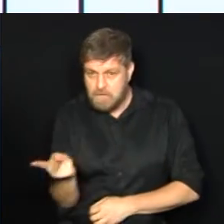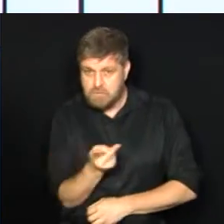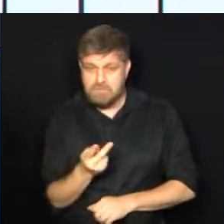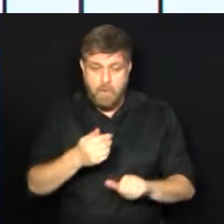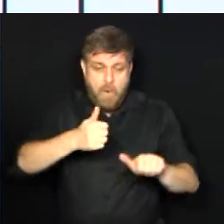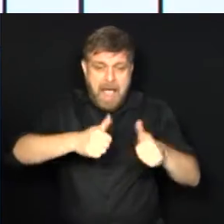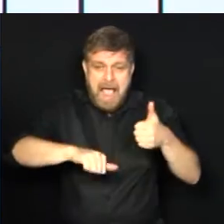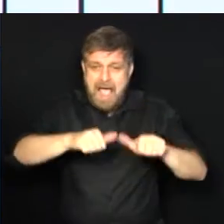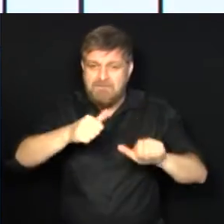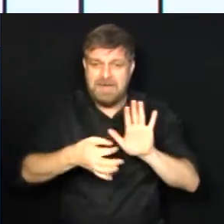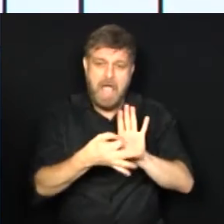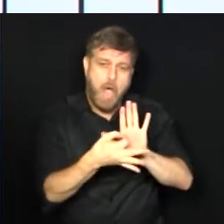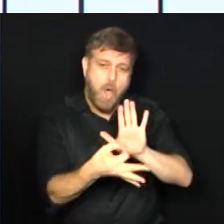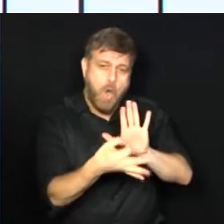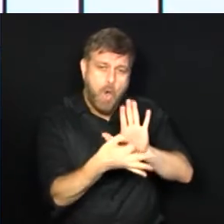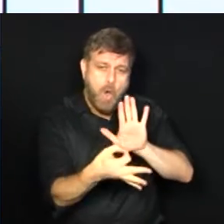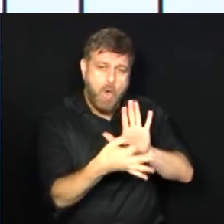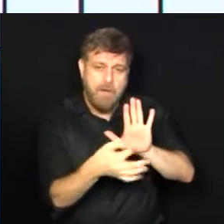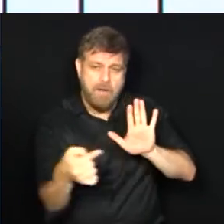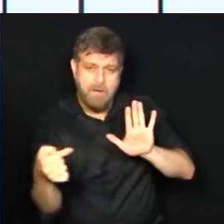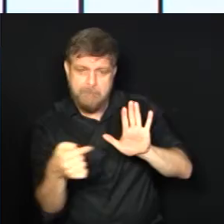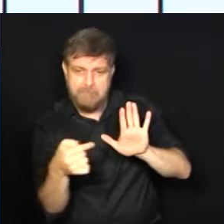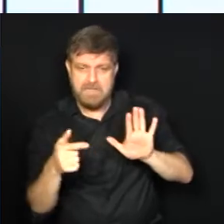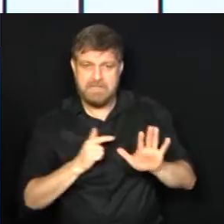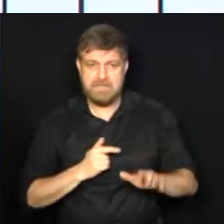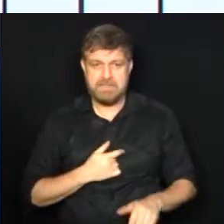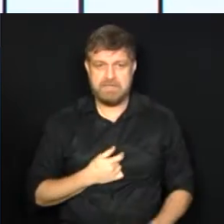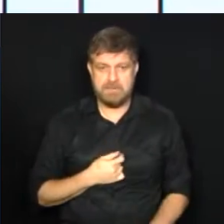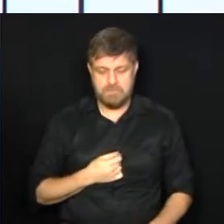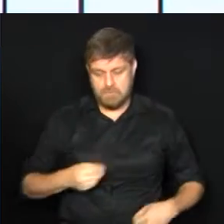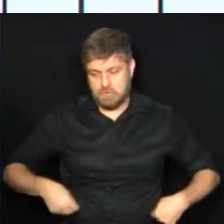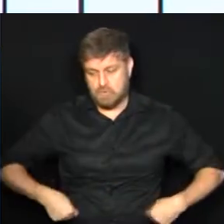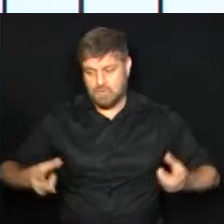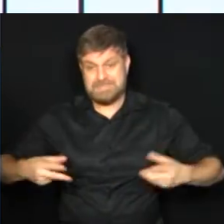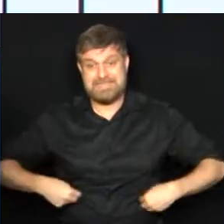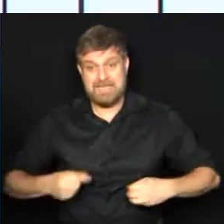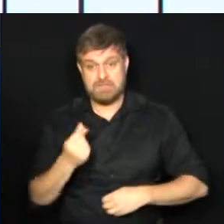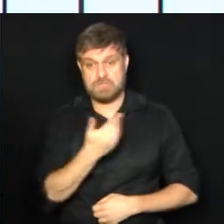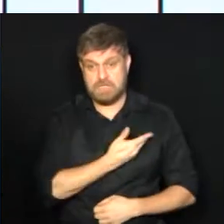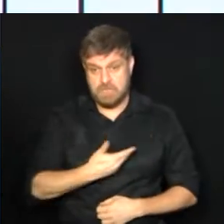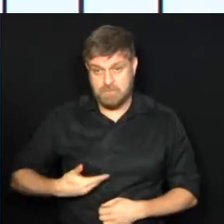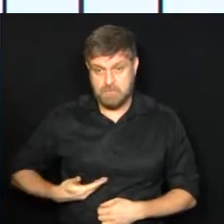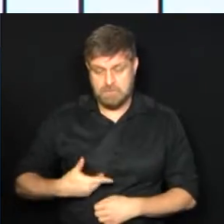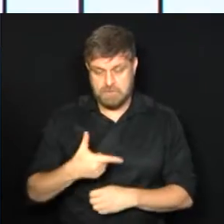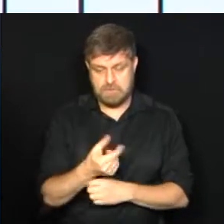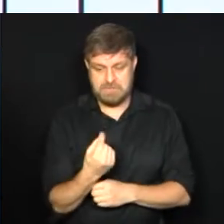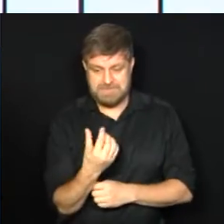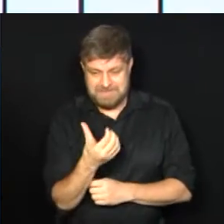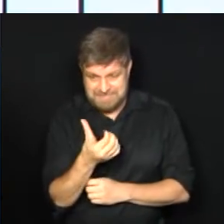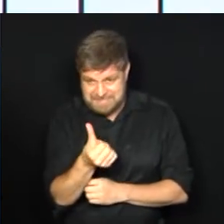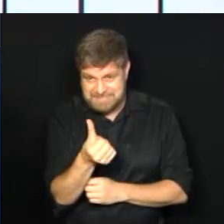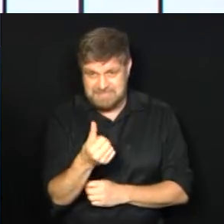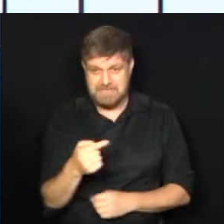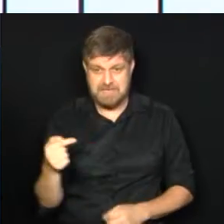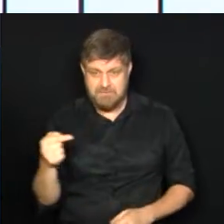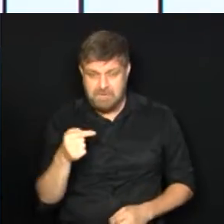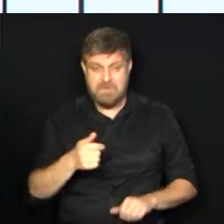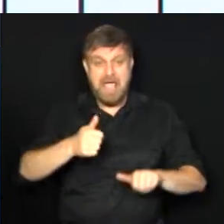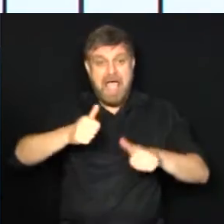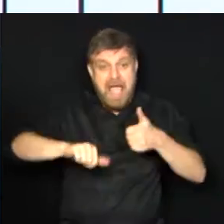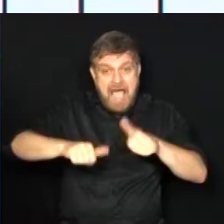pareceres que foram dados nas contas de 2016. Ou seja, essas contas foram